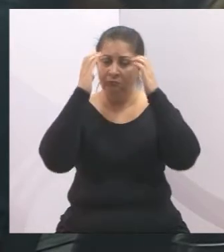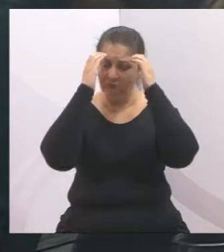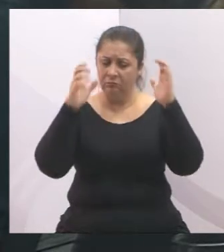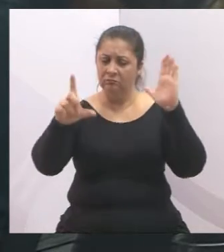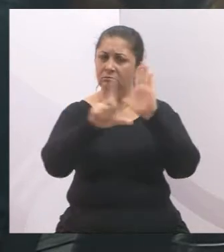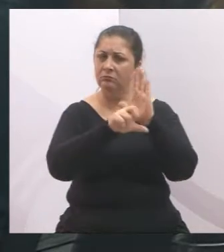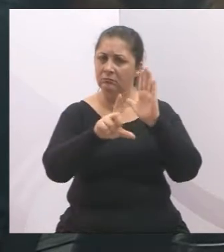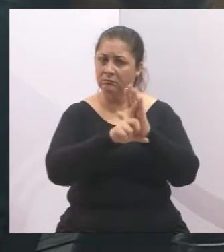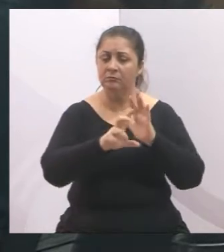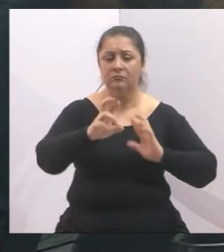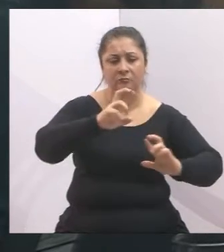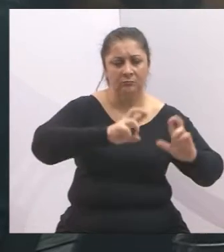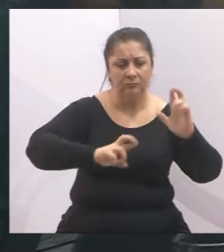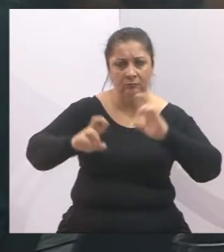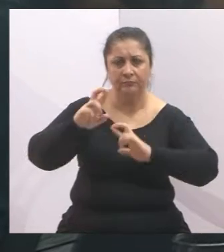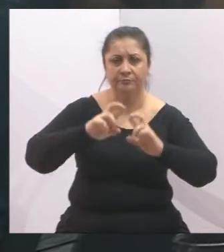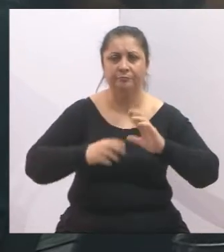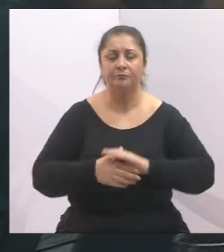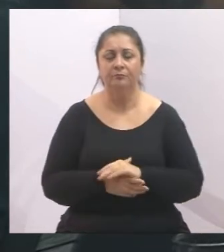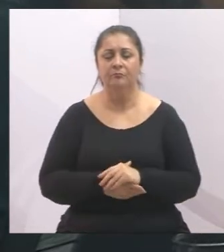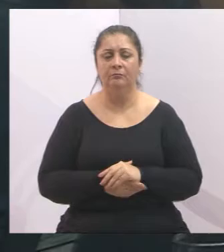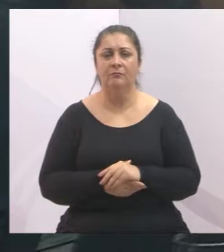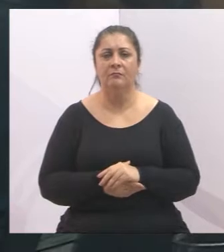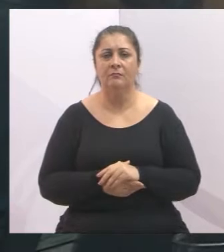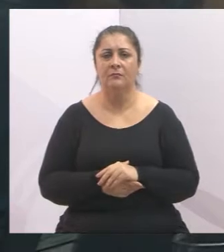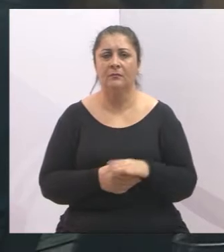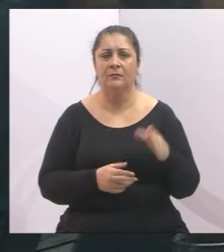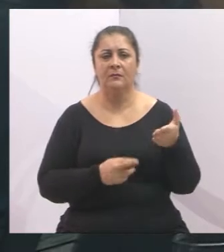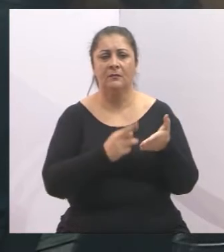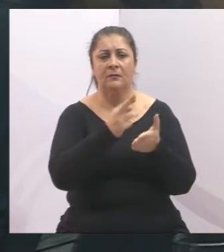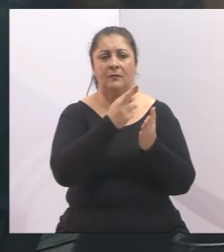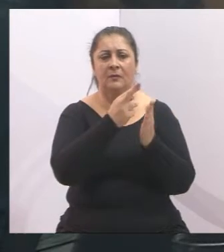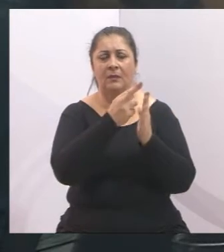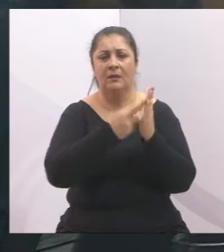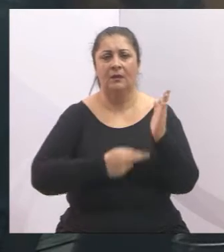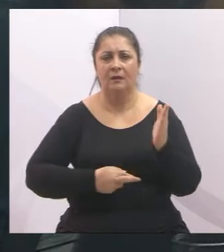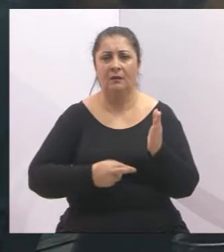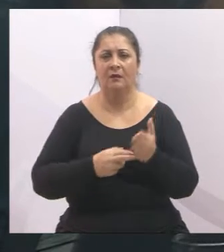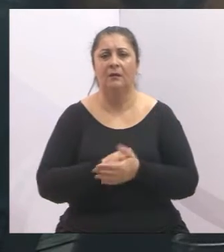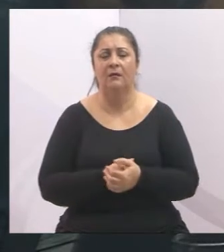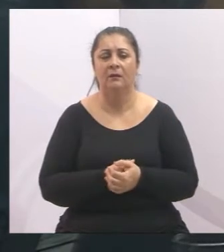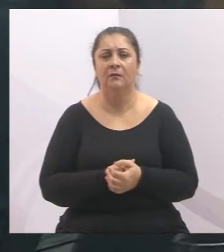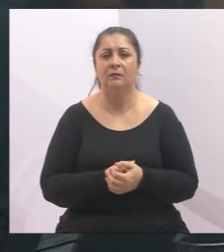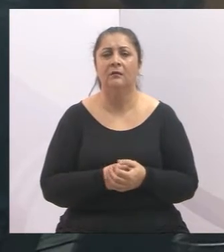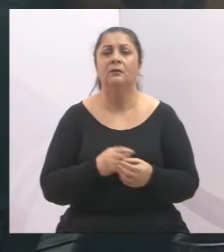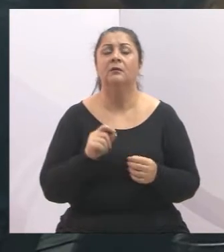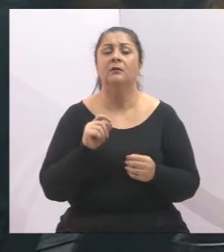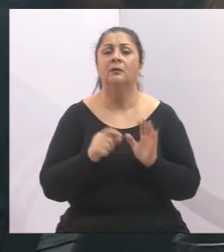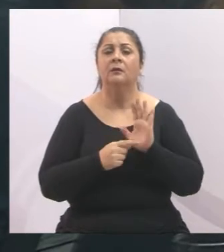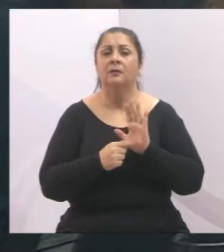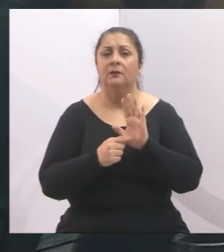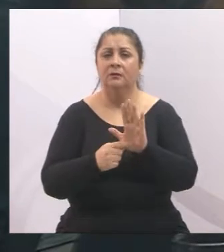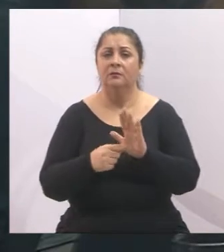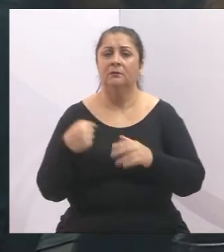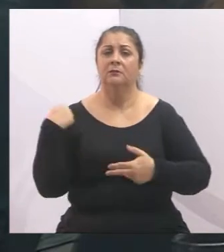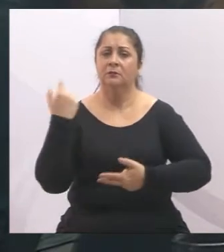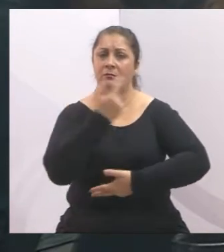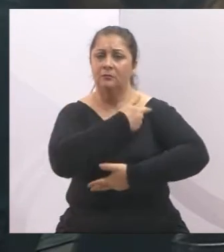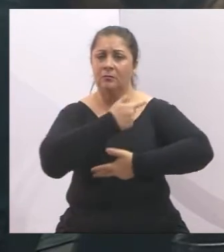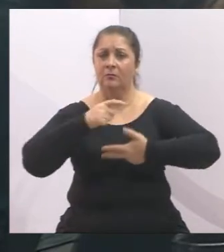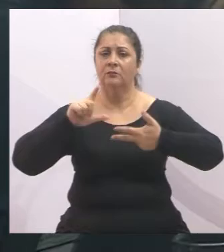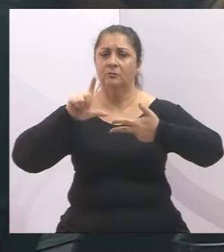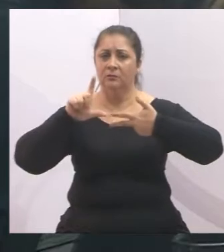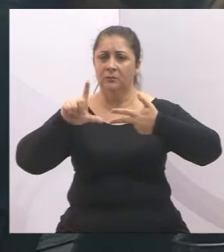de fazer esse exercício, e esse relatório aqui nada mais é do que nós, enquanto Poder Legislativo,